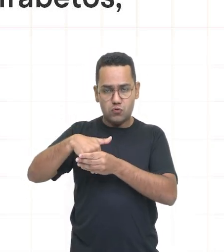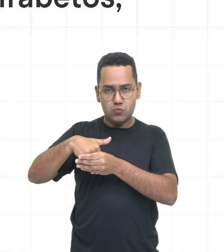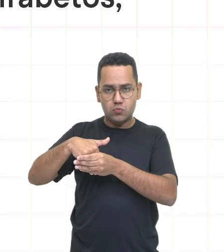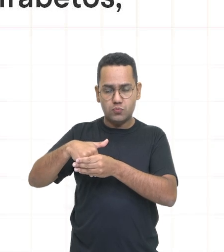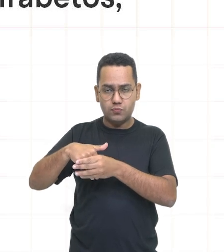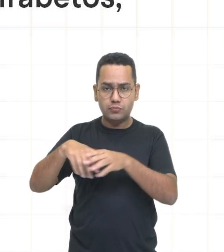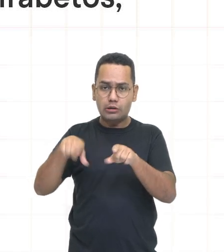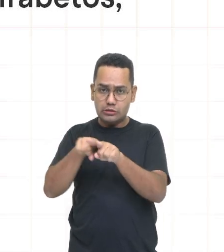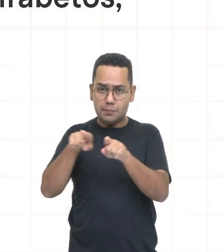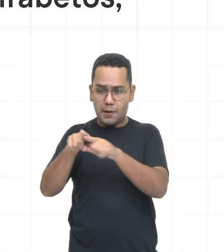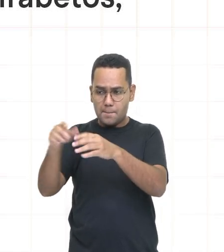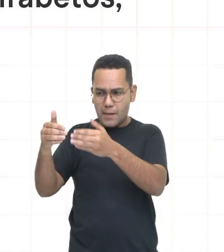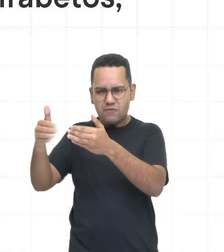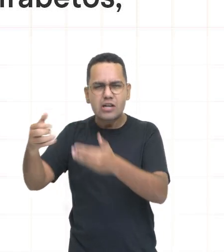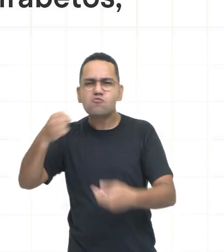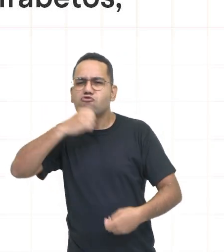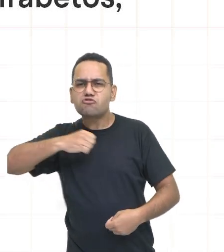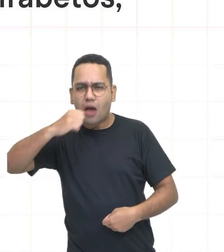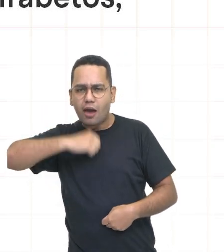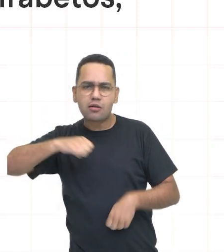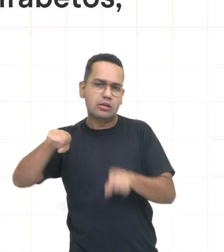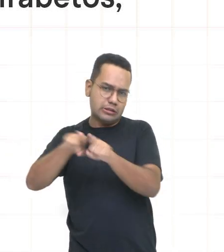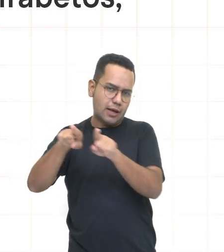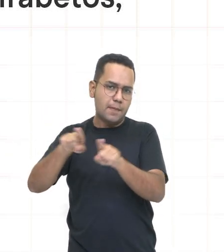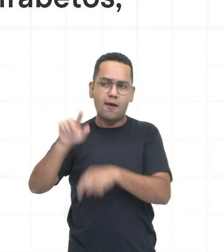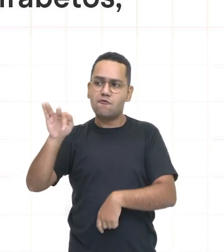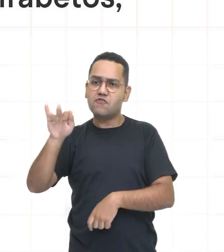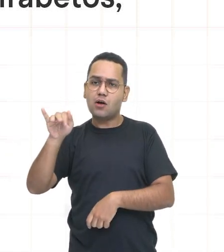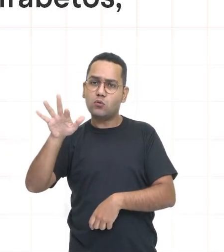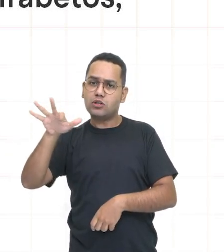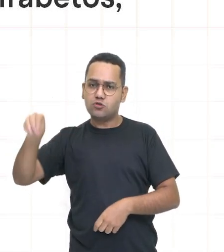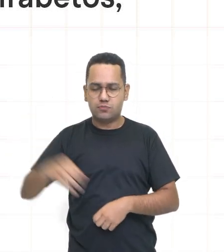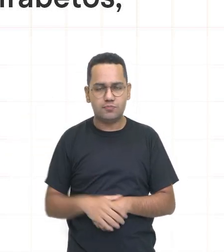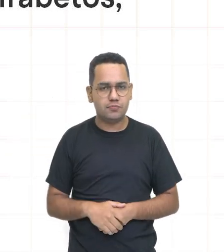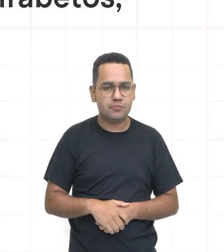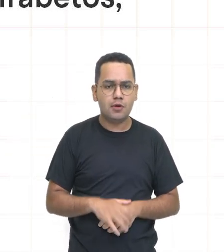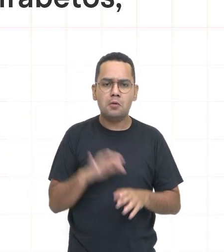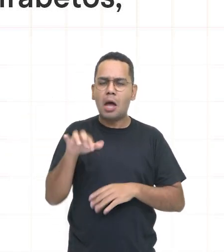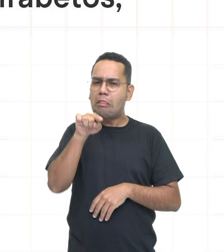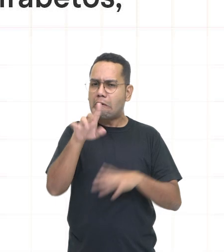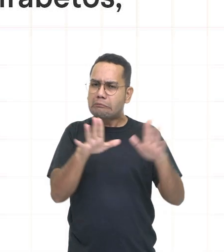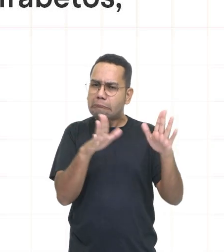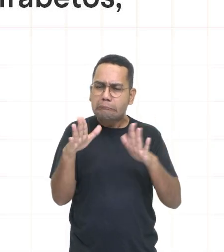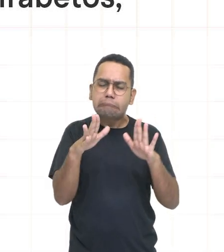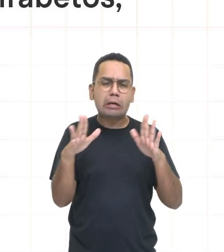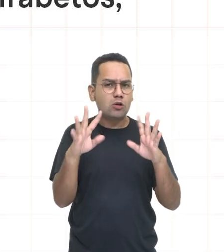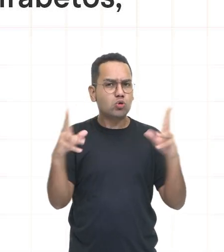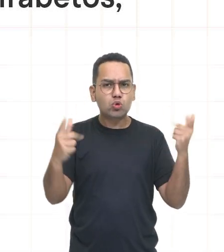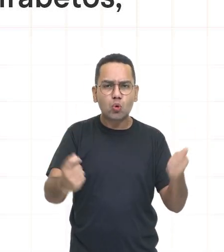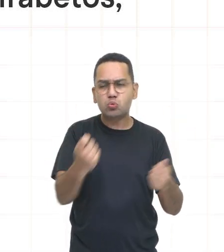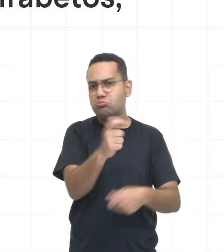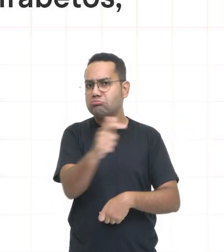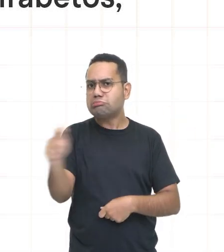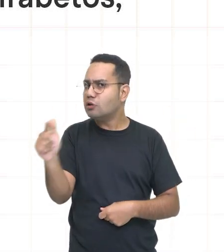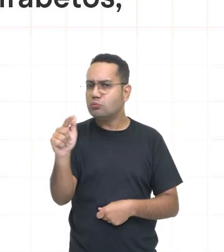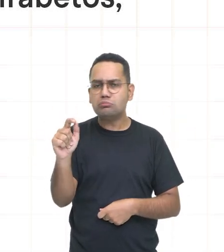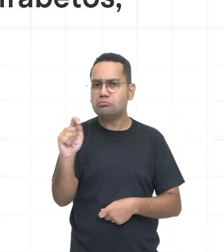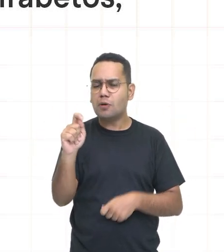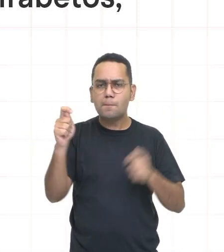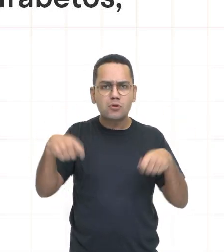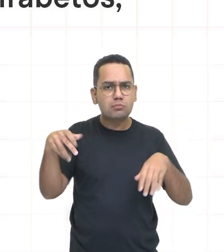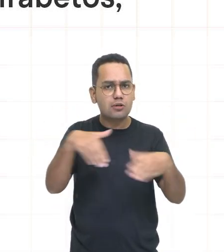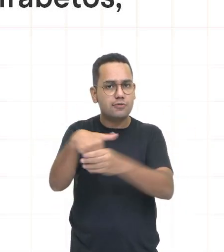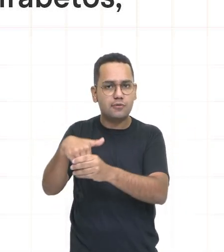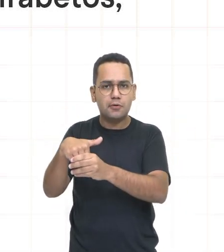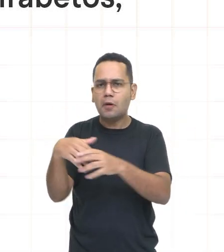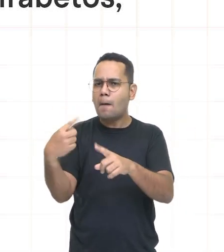momento nem todo mundo tinha direito a voto. Grande parte inclusive da população brasileira ainda era analfabeto estava ali